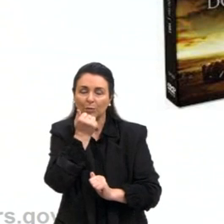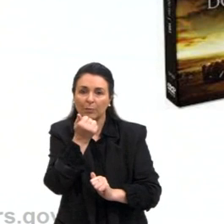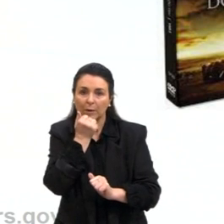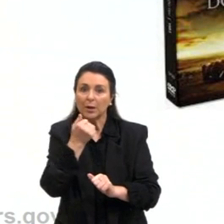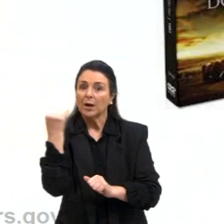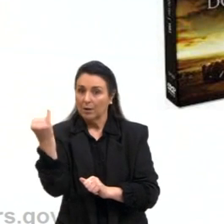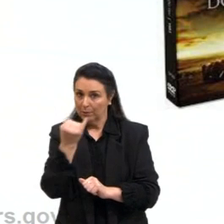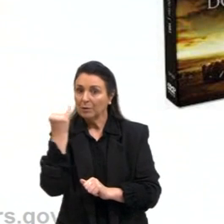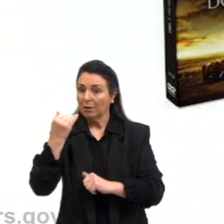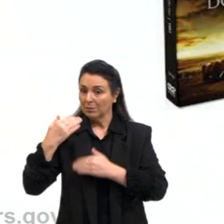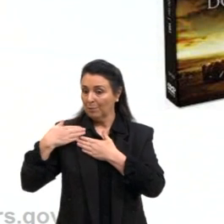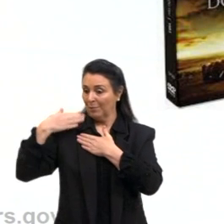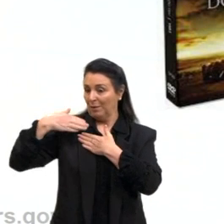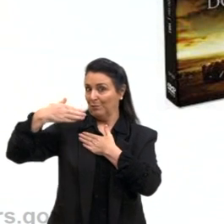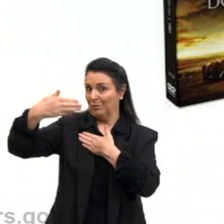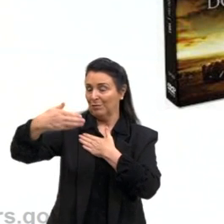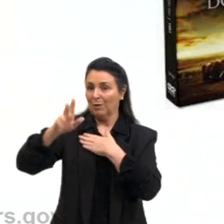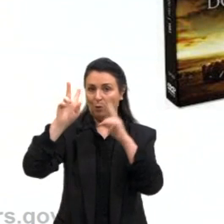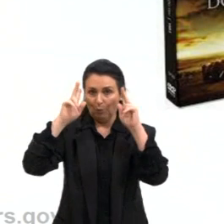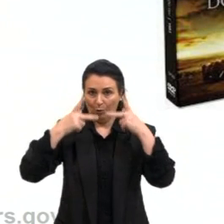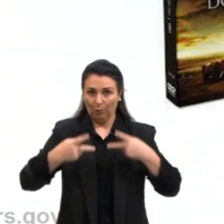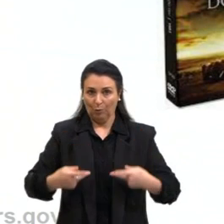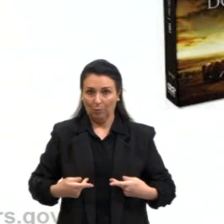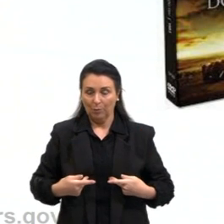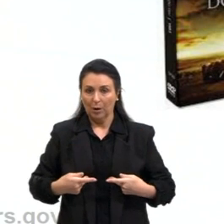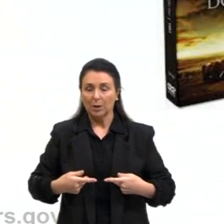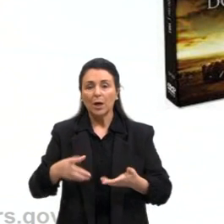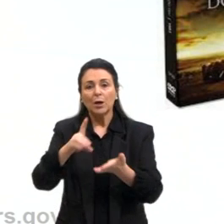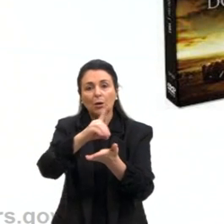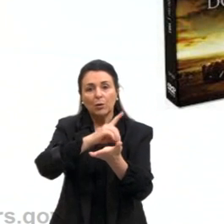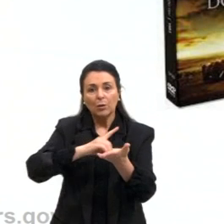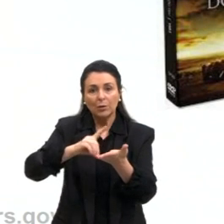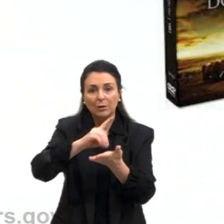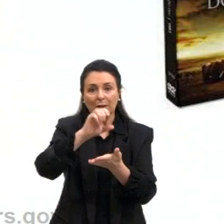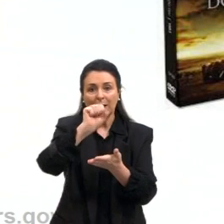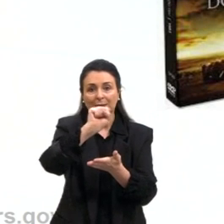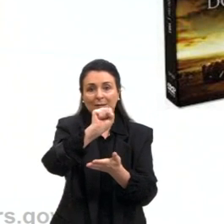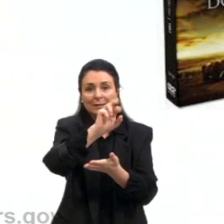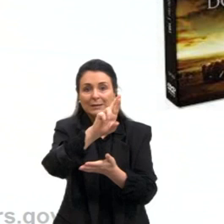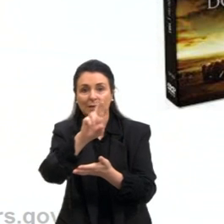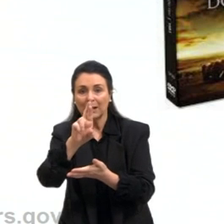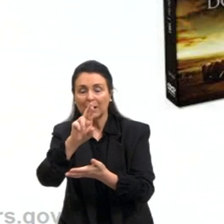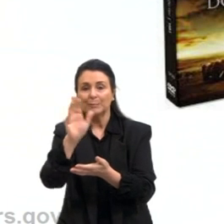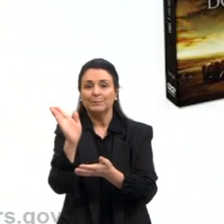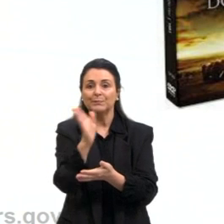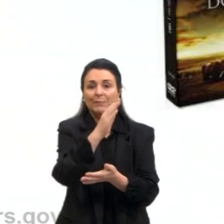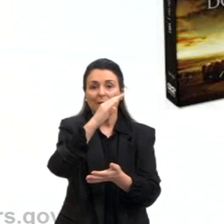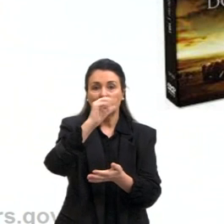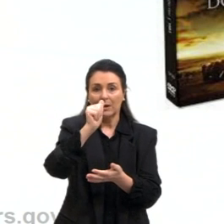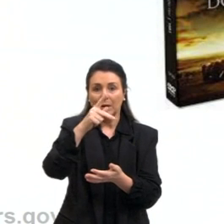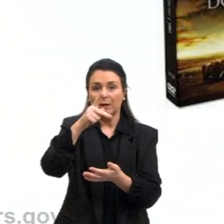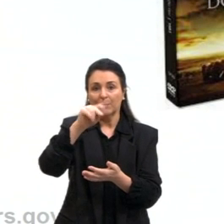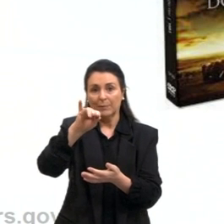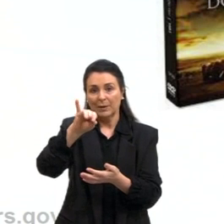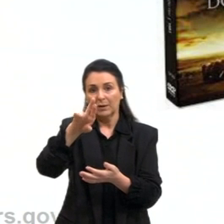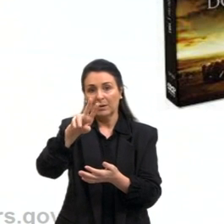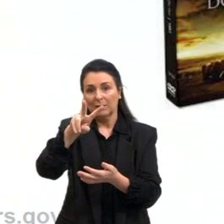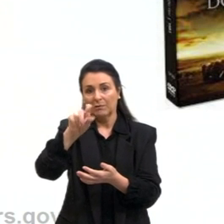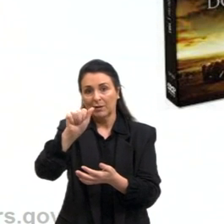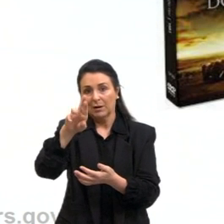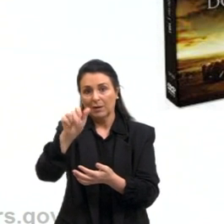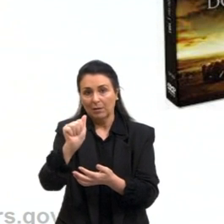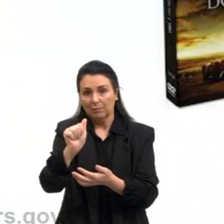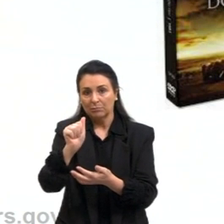evolução humana. E aqui, gente, esse documentário que é sobre a Serra da Capivara, porque a gente costuma estudar, tanto